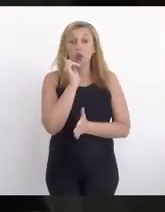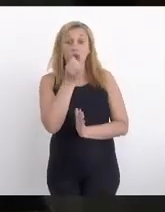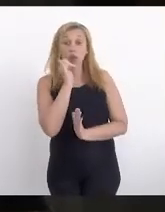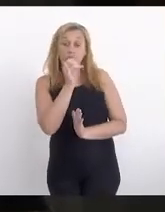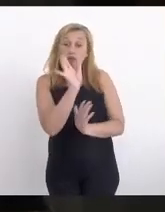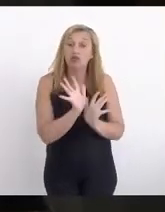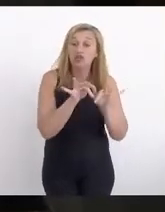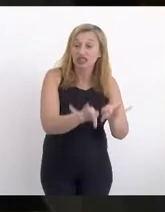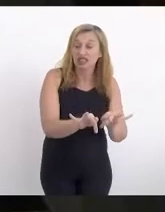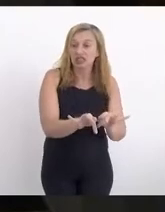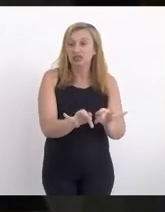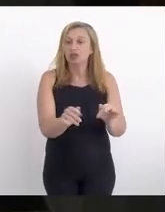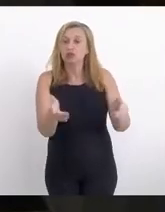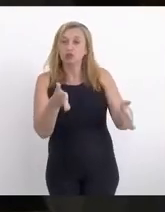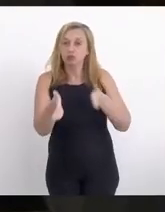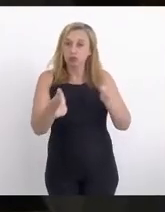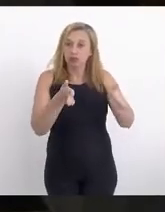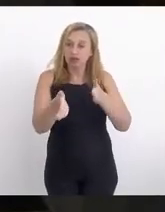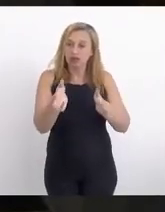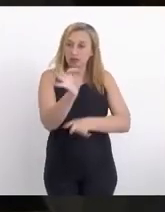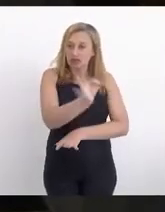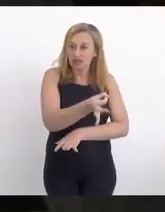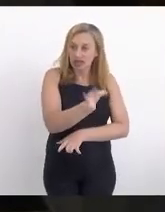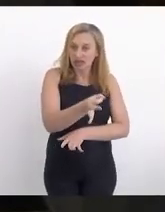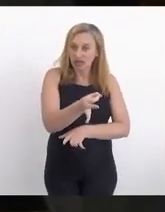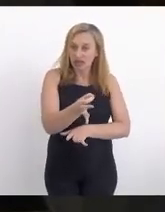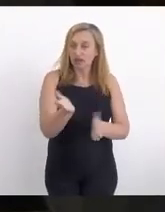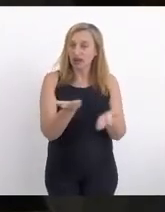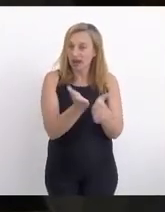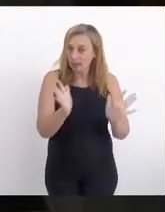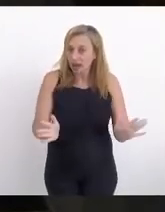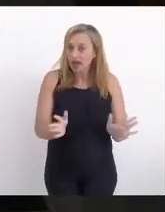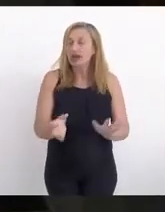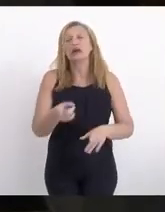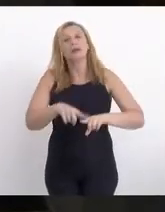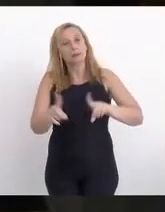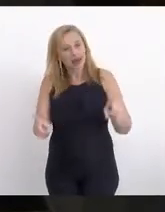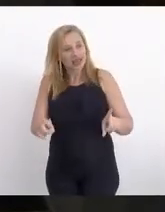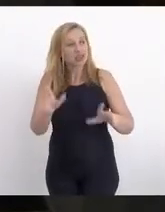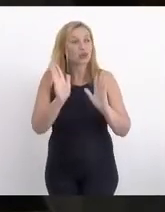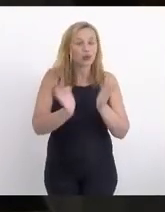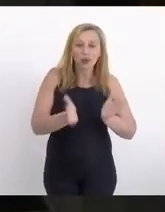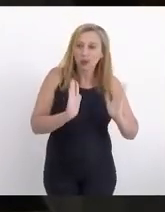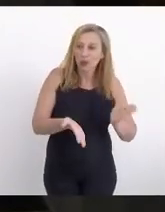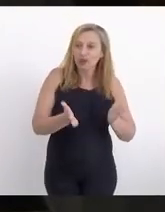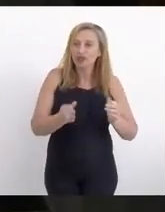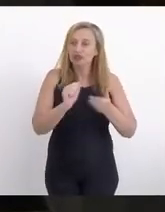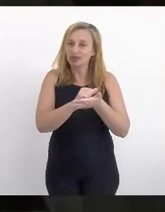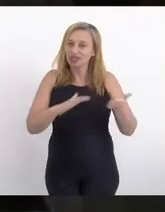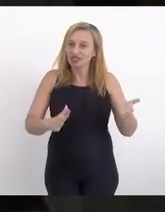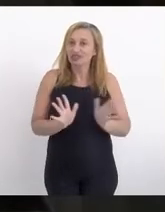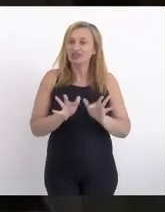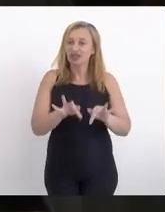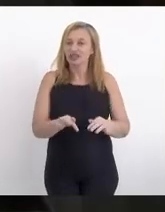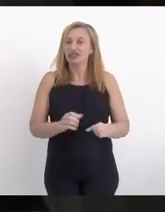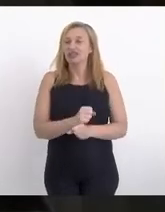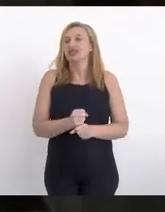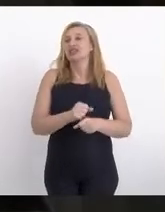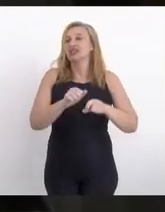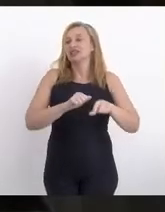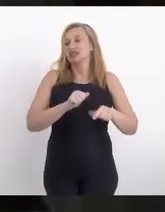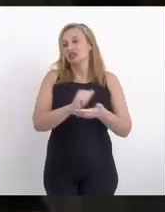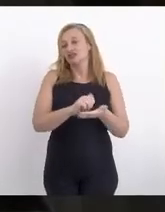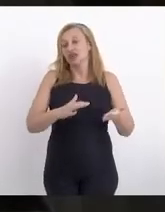final quando o seu prazo formal expirar, mas, de qualquer maneira, hoje, como uma atividade de encerramento das atividades do ano,